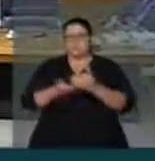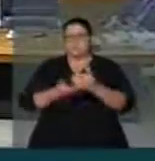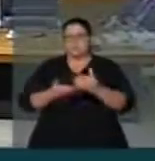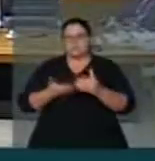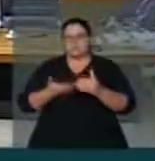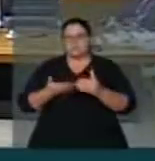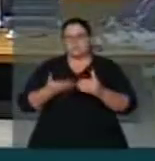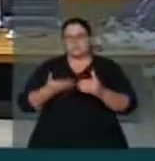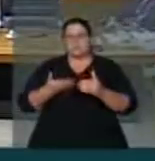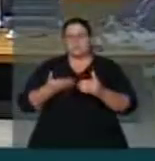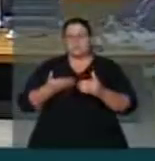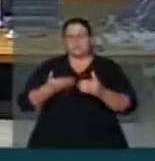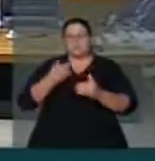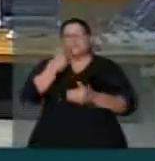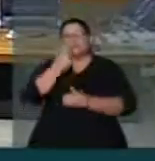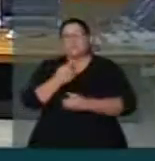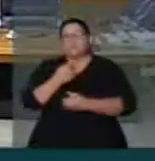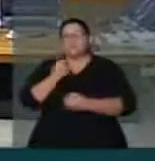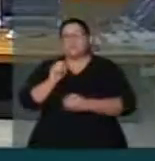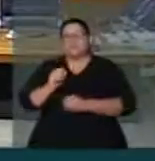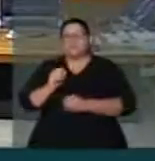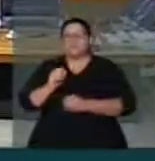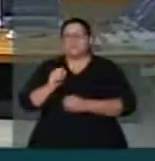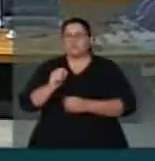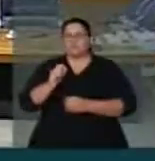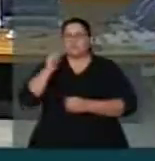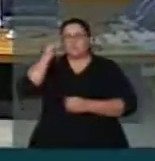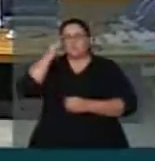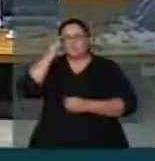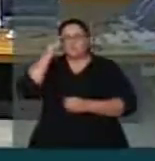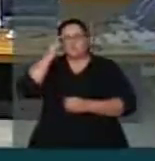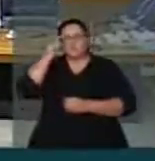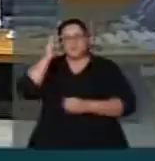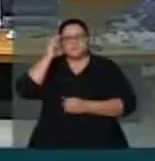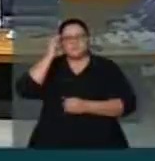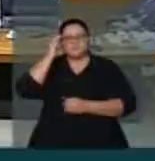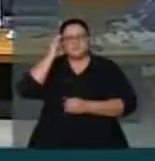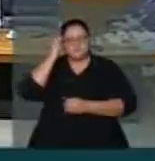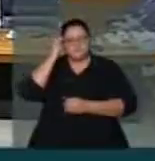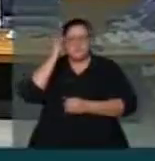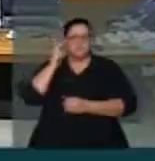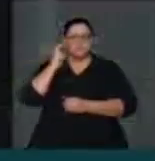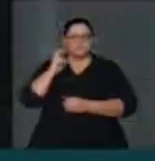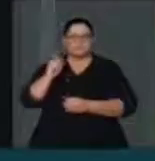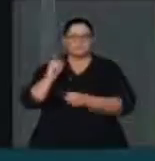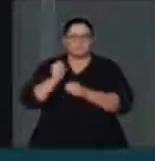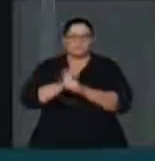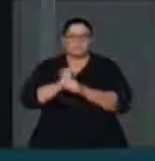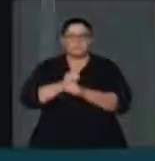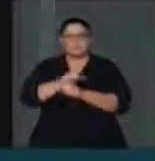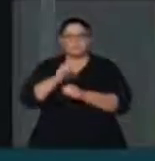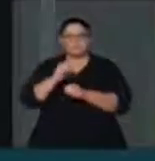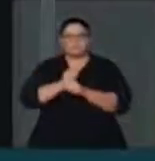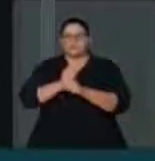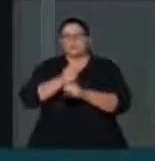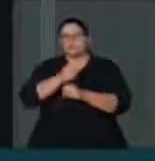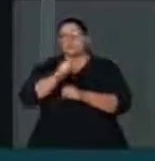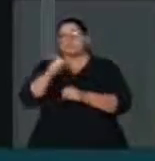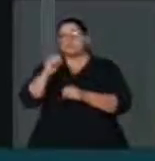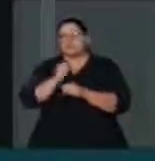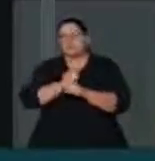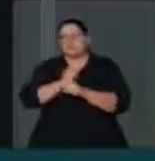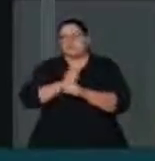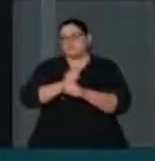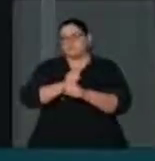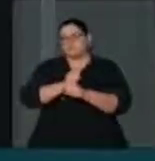fazendo, senhor ministro, um análise dos últimos 50, 100, 200 anos do Brasil que